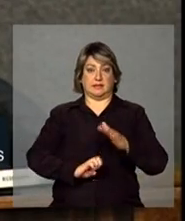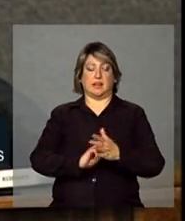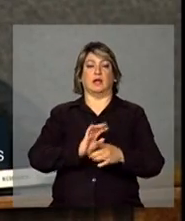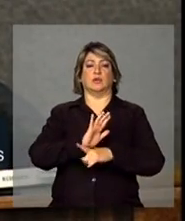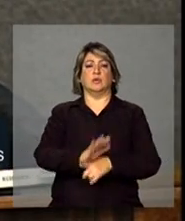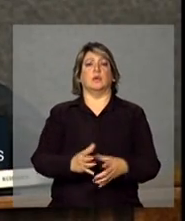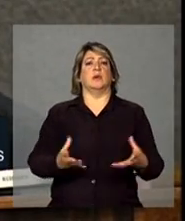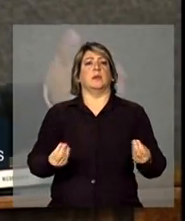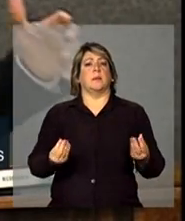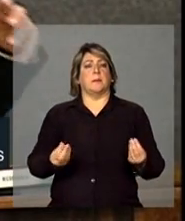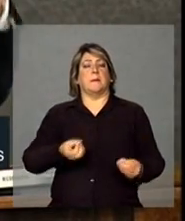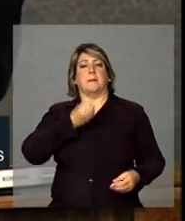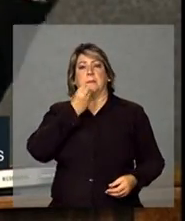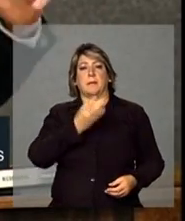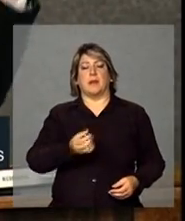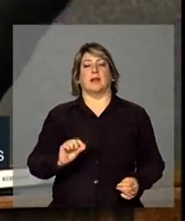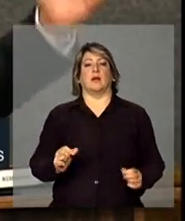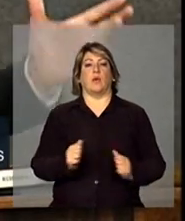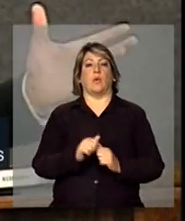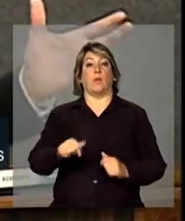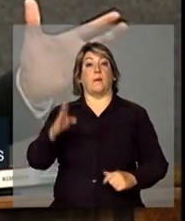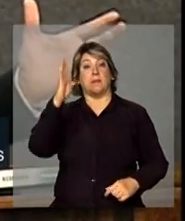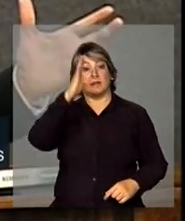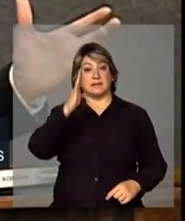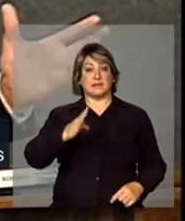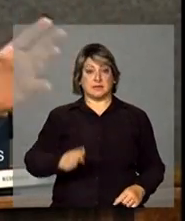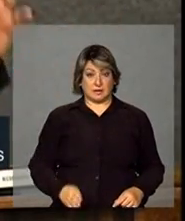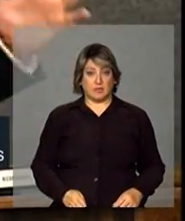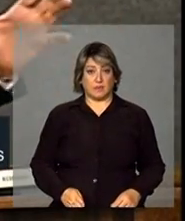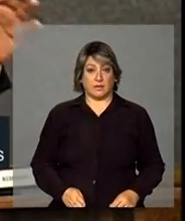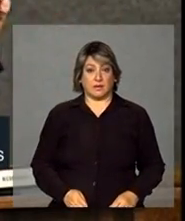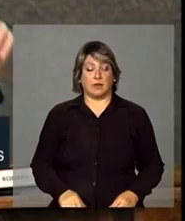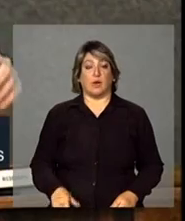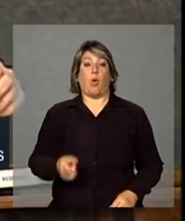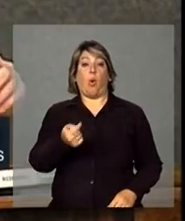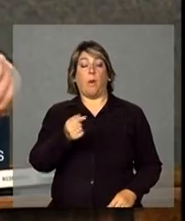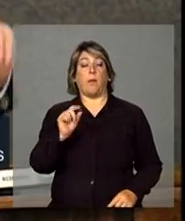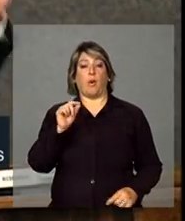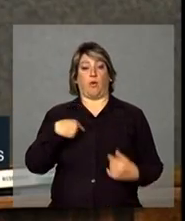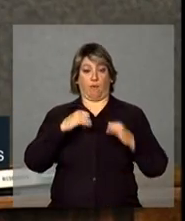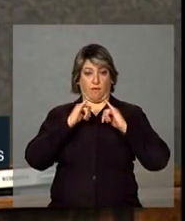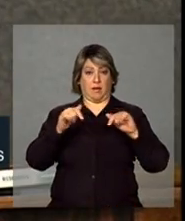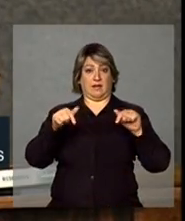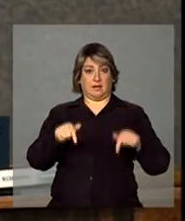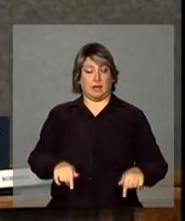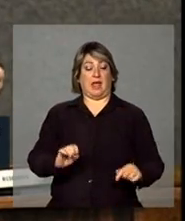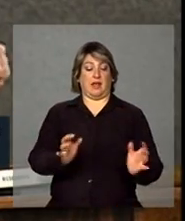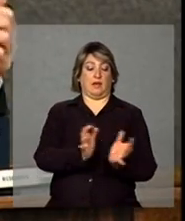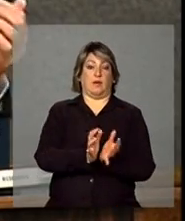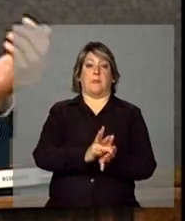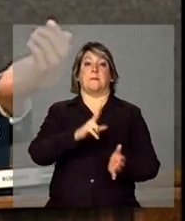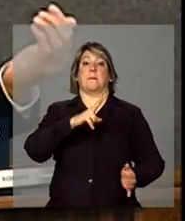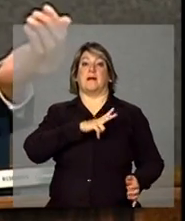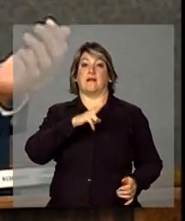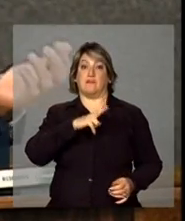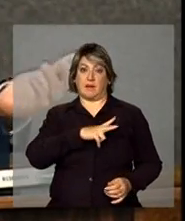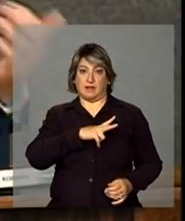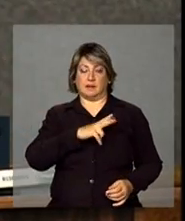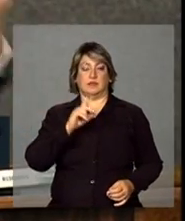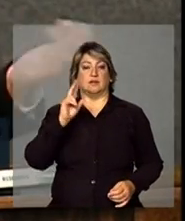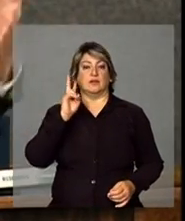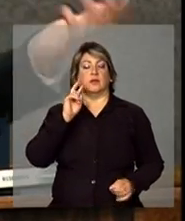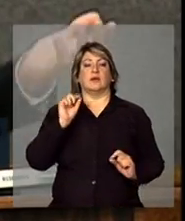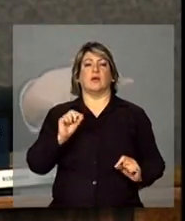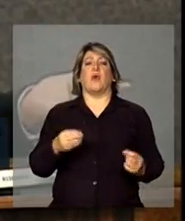significativa com o Brasil. um pouco que eu vou abordar aqui é o lado privado, assim, no sentido, como é